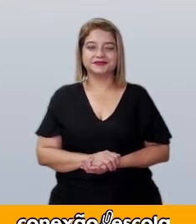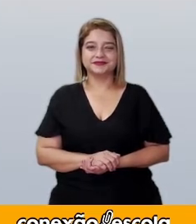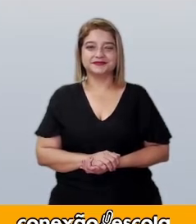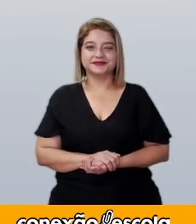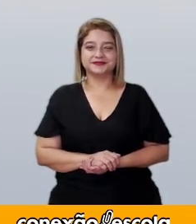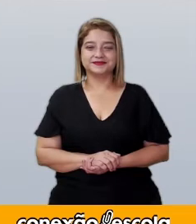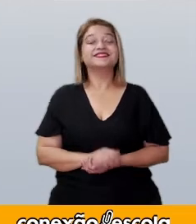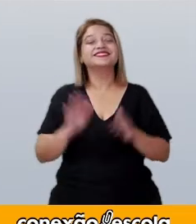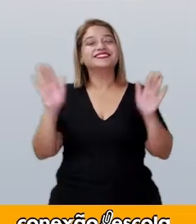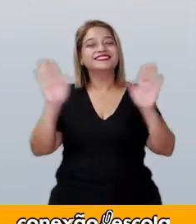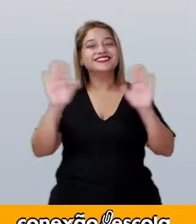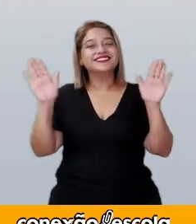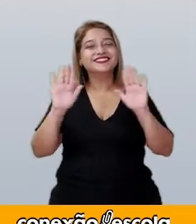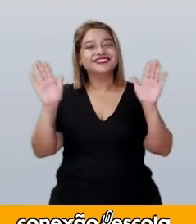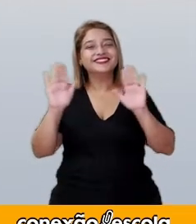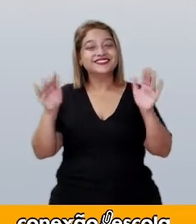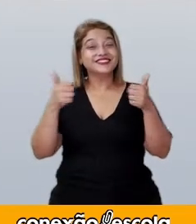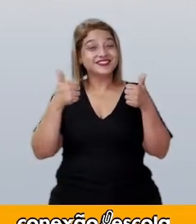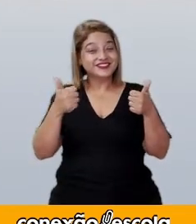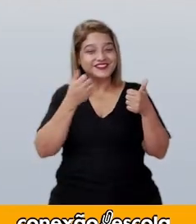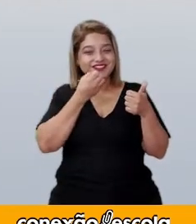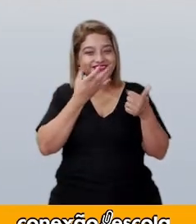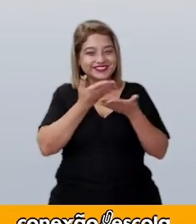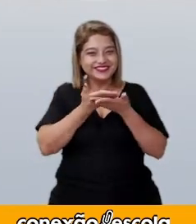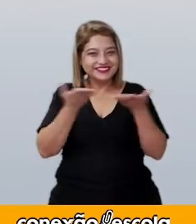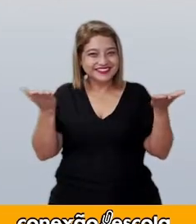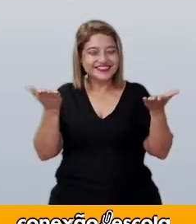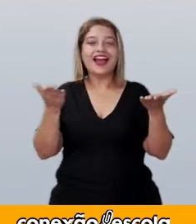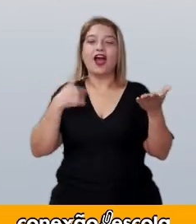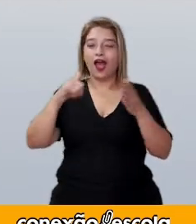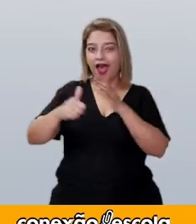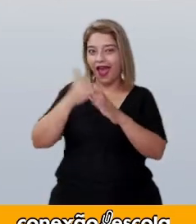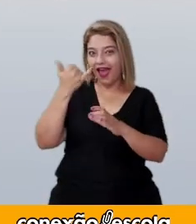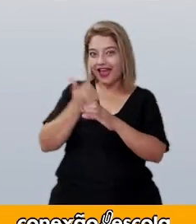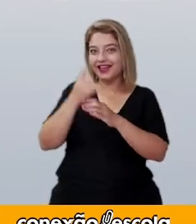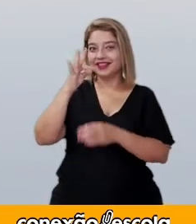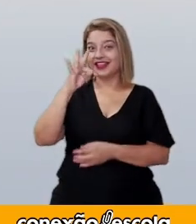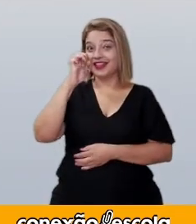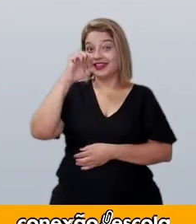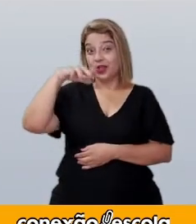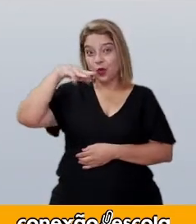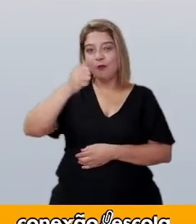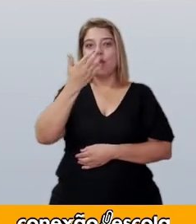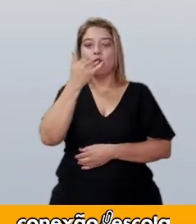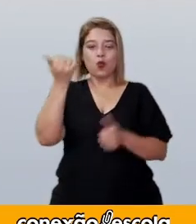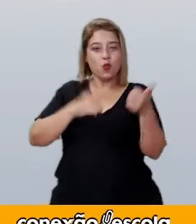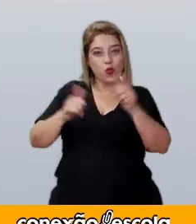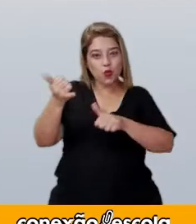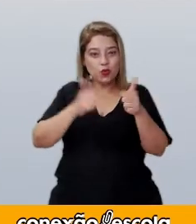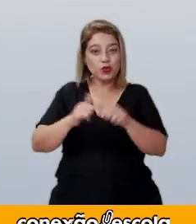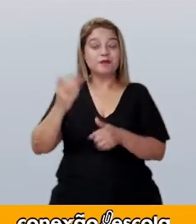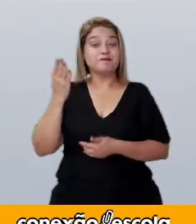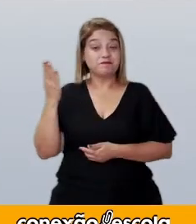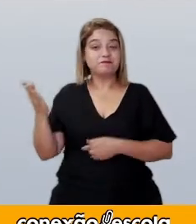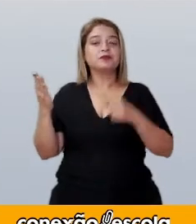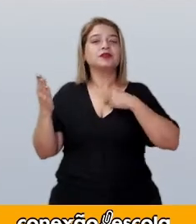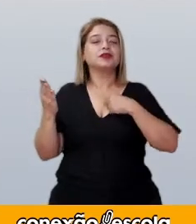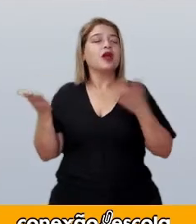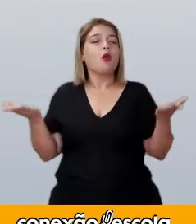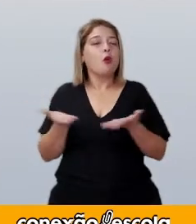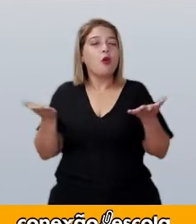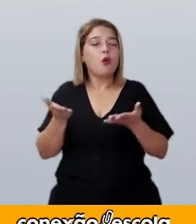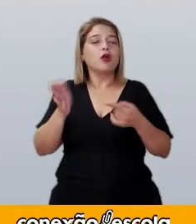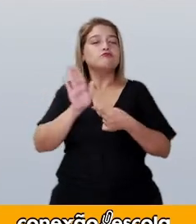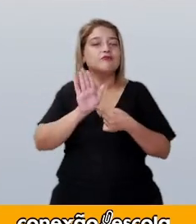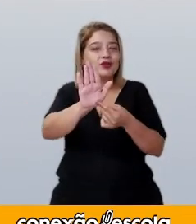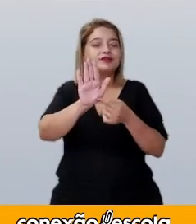Oi gente, professora Thelma Lemos, do canal Thelma Quitudes. Passando por aqui para entregar a vocês uma